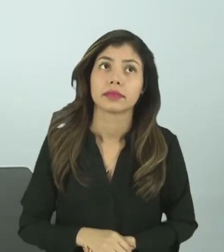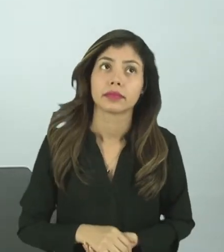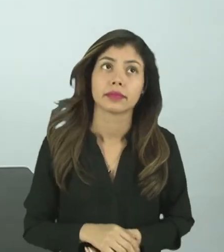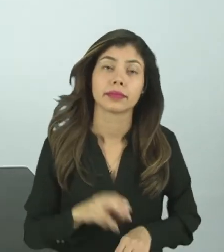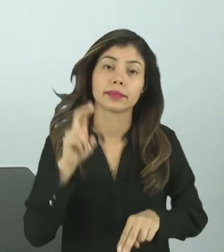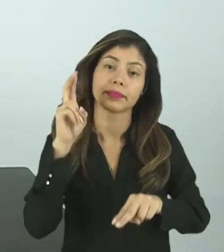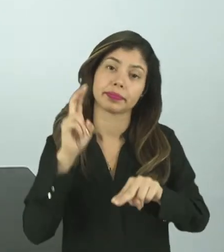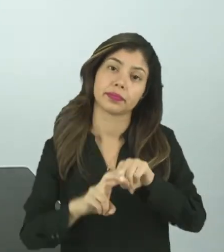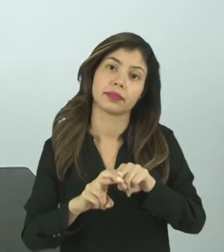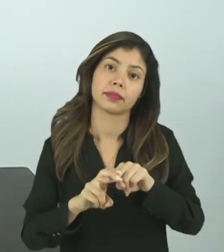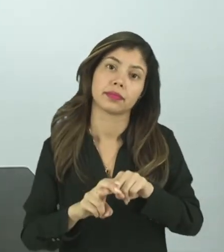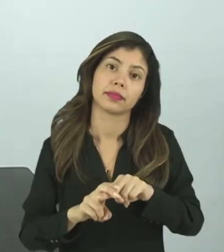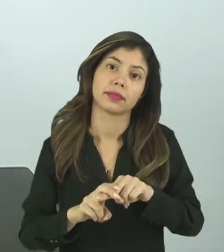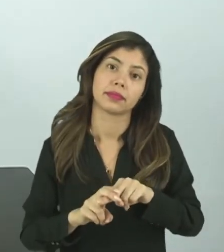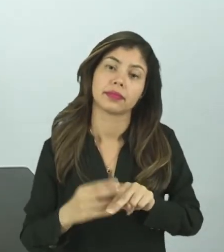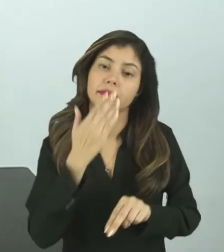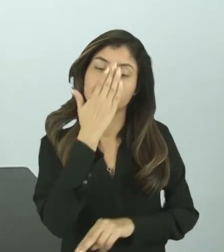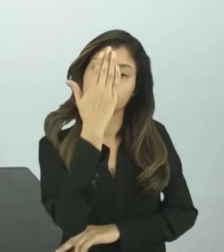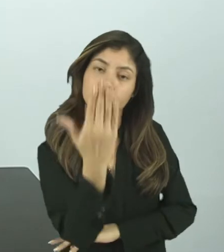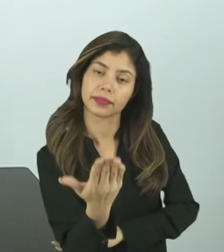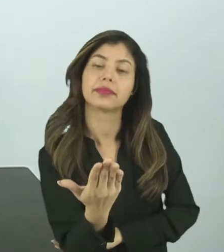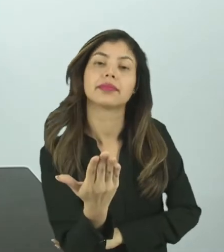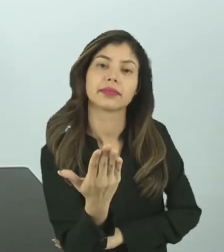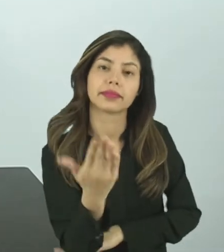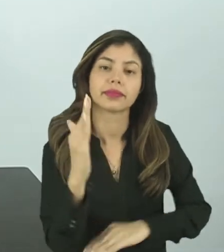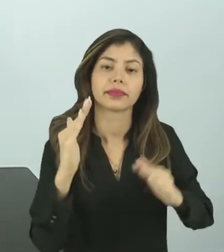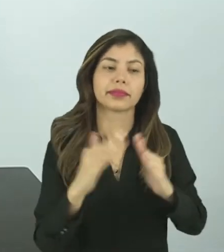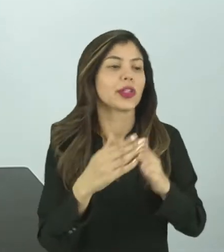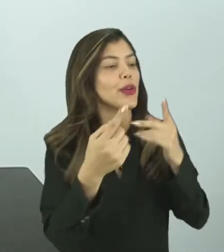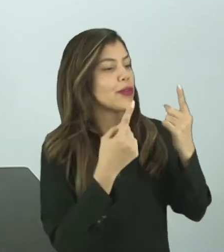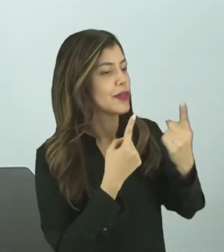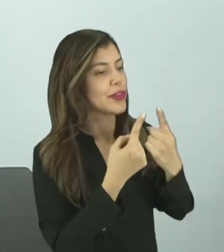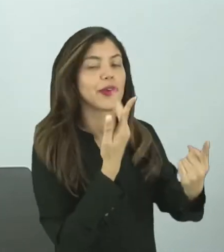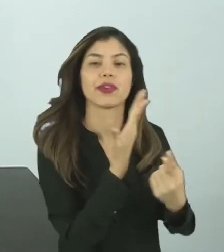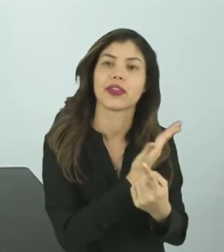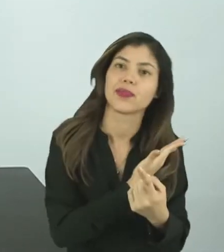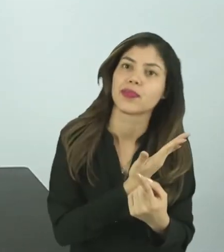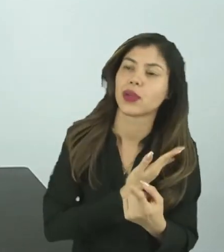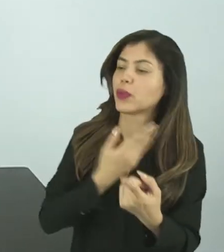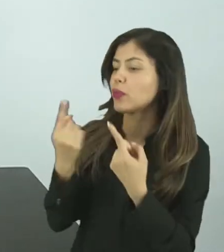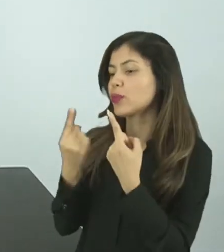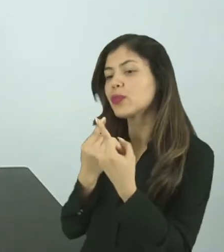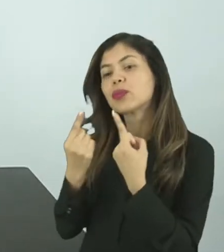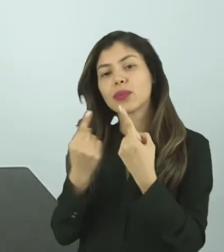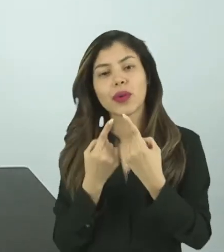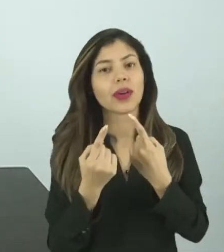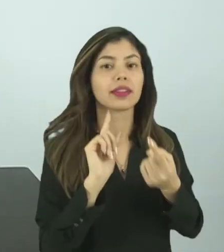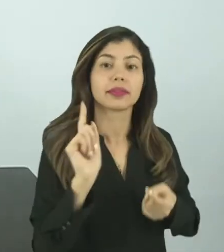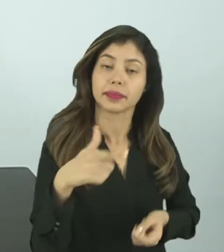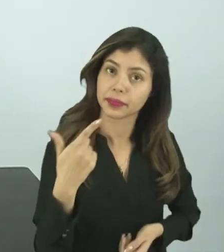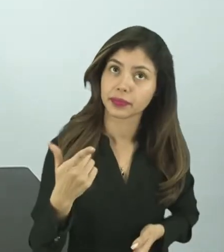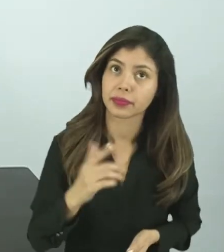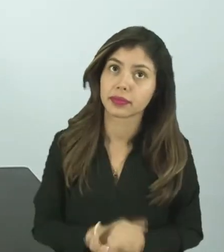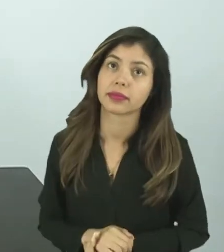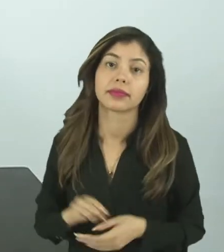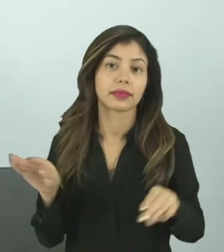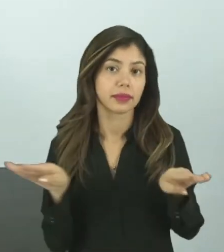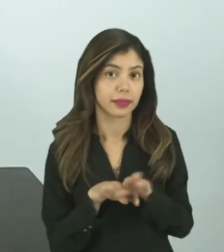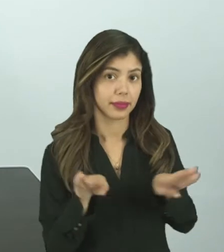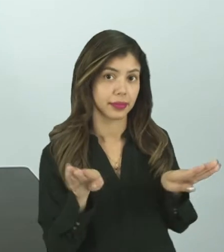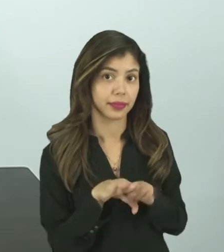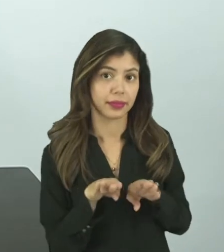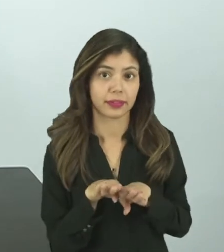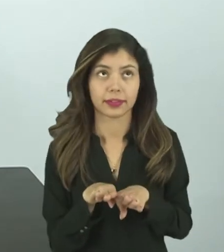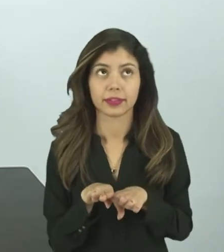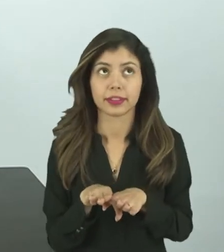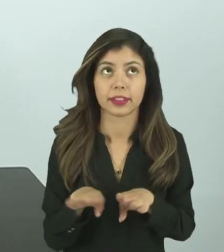senta bem na frente da casa, não é? Conversando. Será que tem mais outra? Tem essa, os